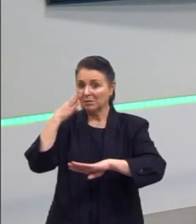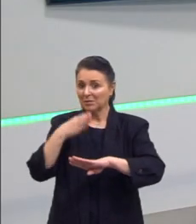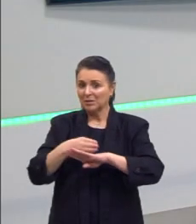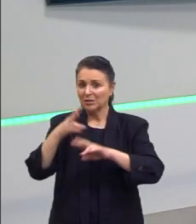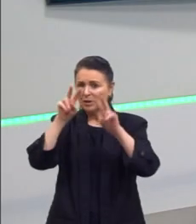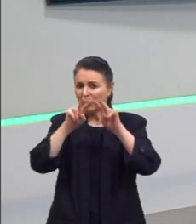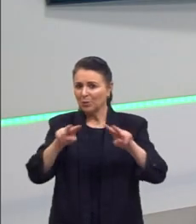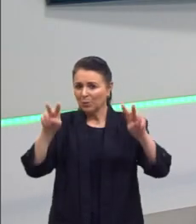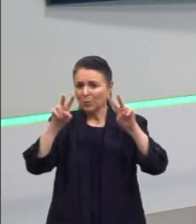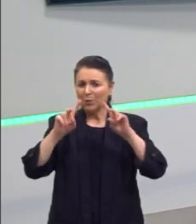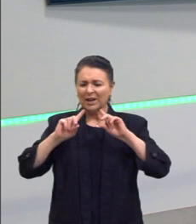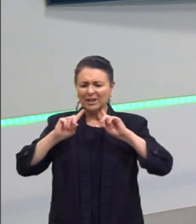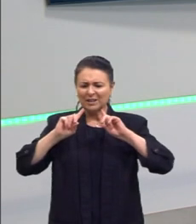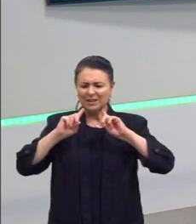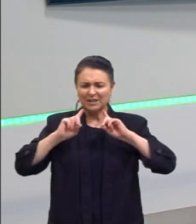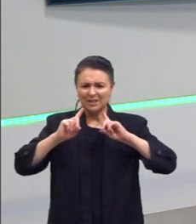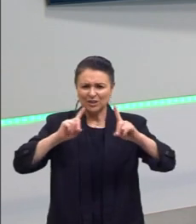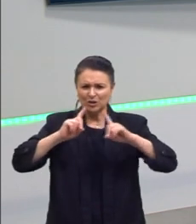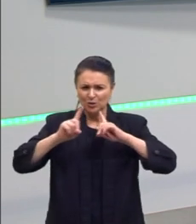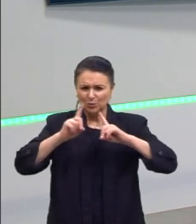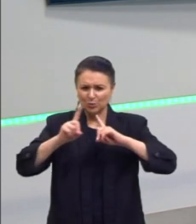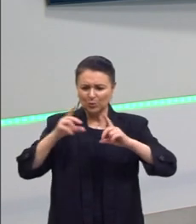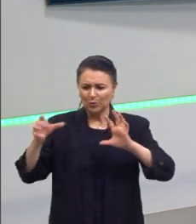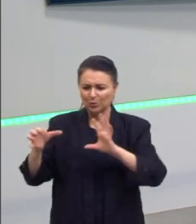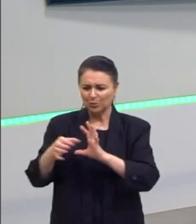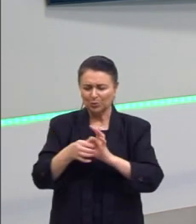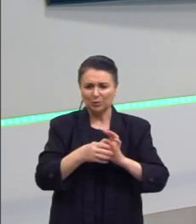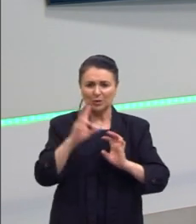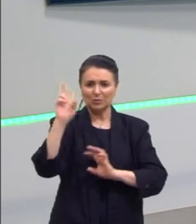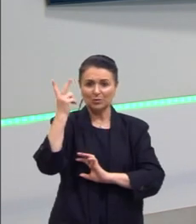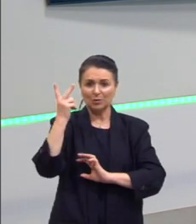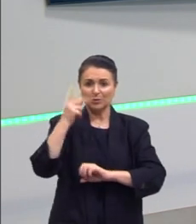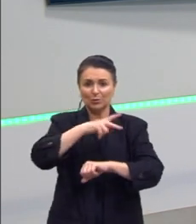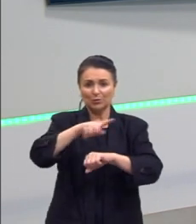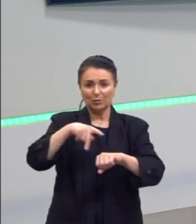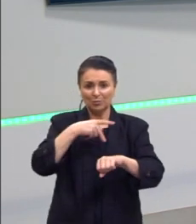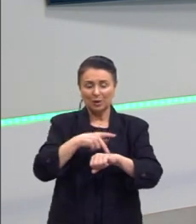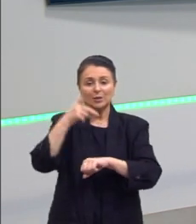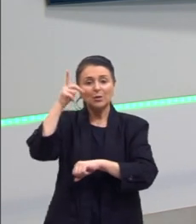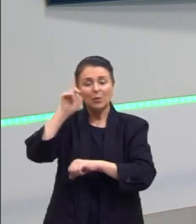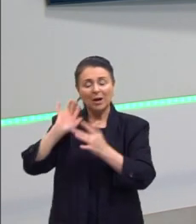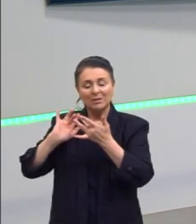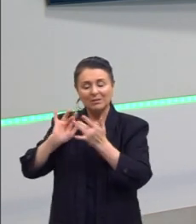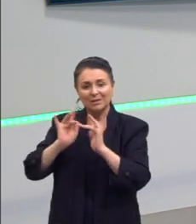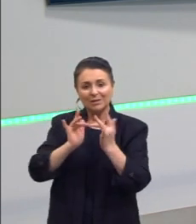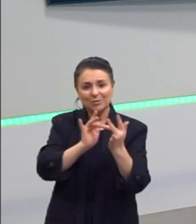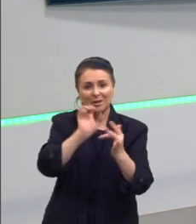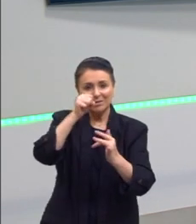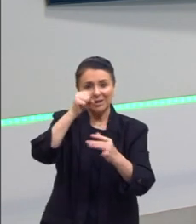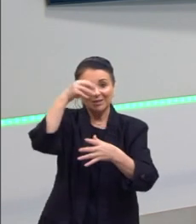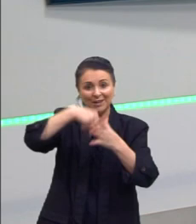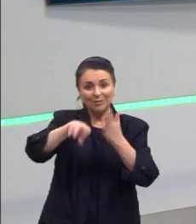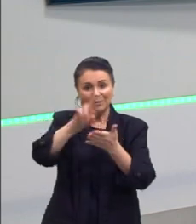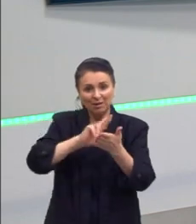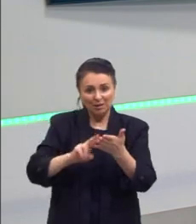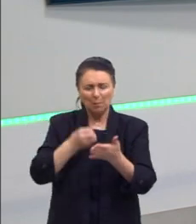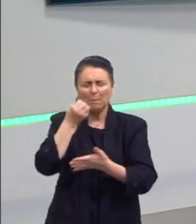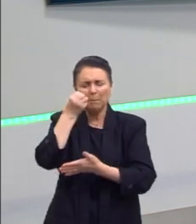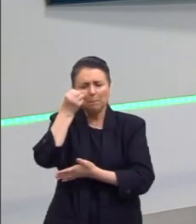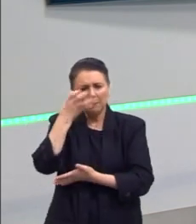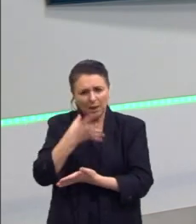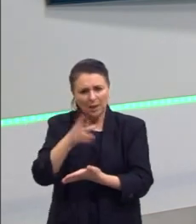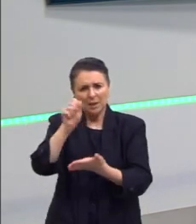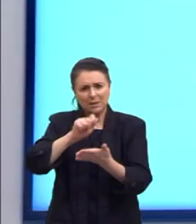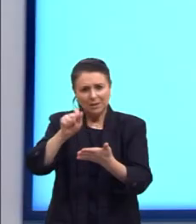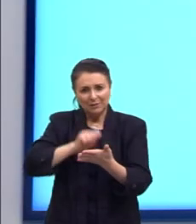um olhar crítico sobre esse contexto histórico nosso, aqui do nosso país, e consegue articular isso de uma maneira muito bem feita em